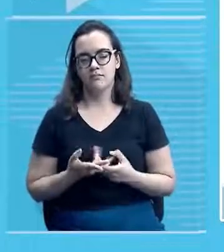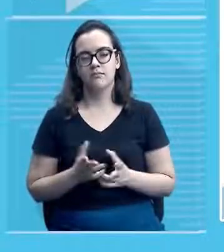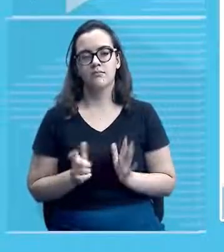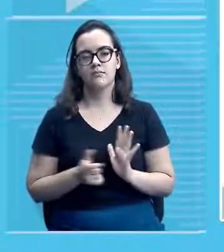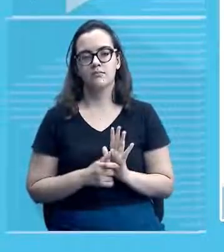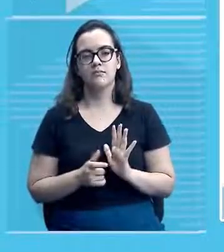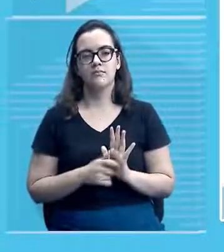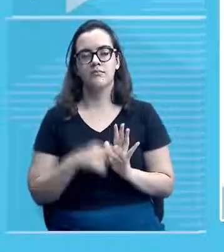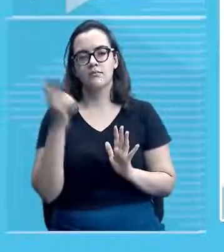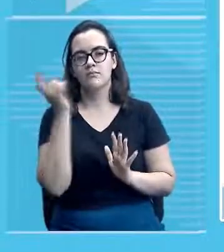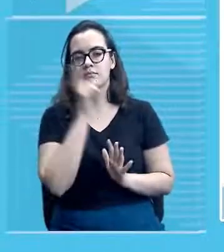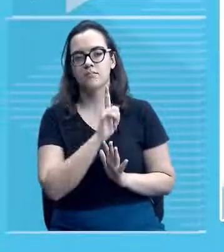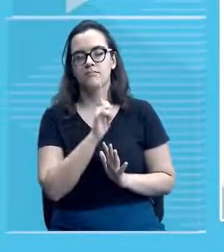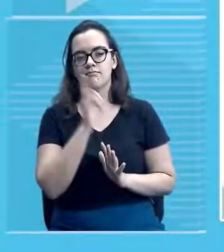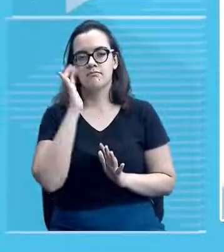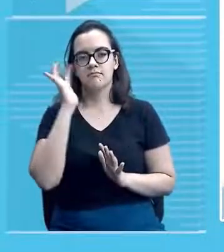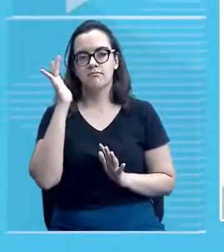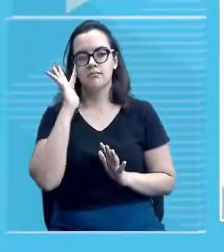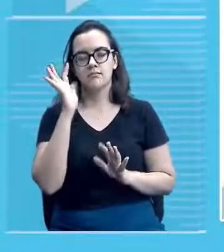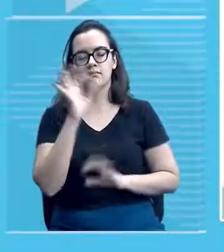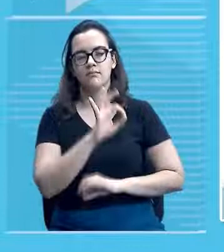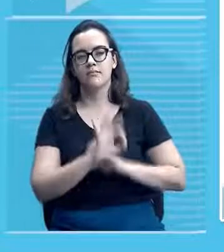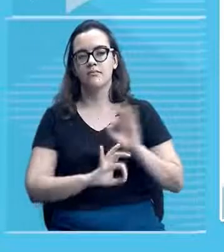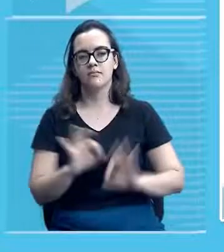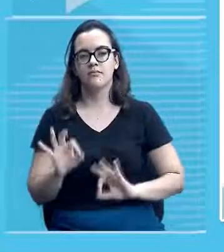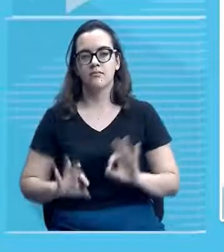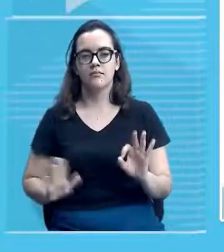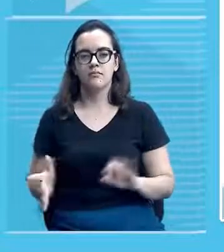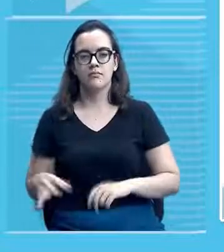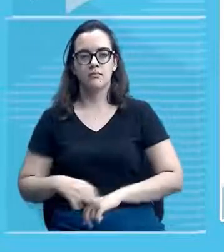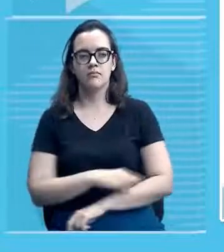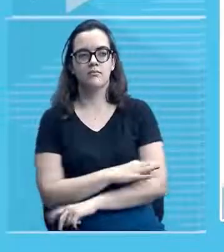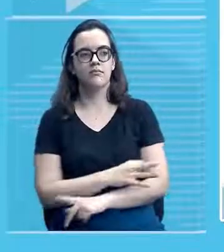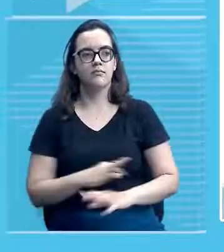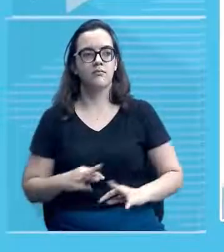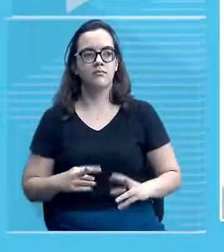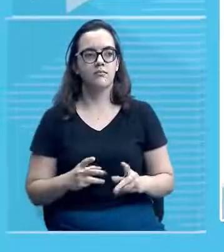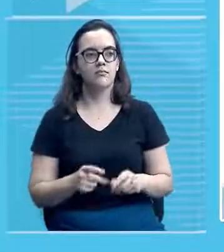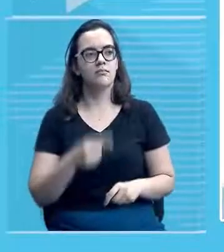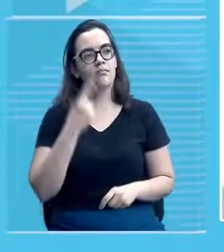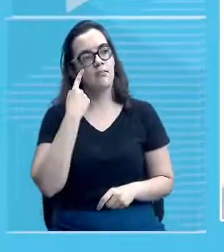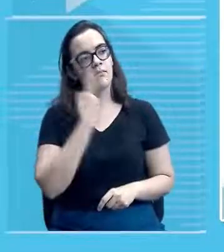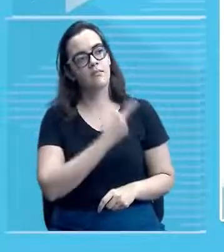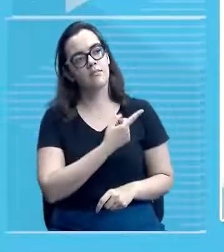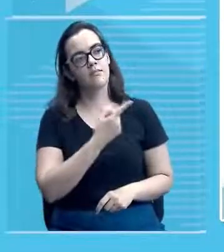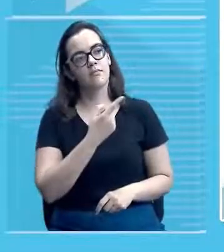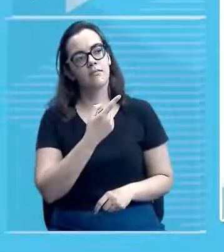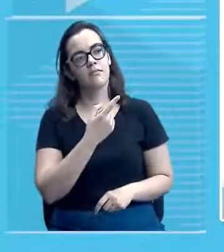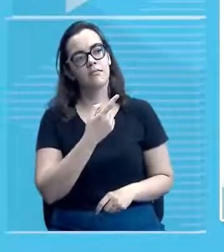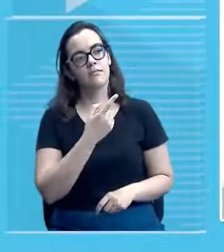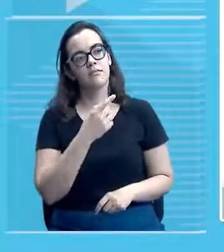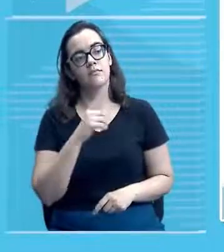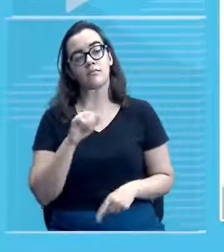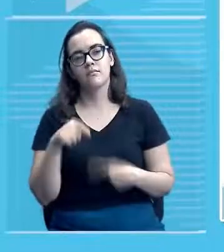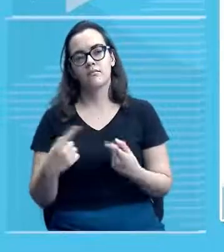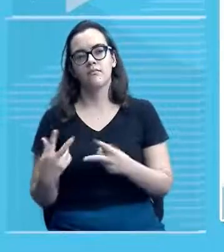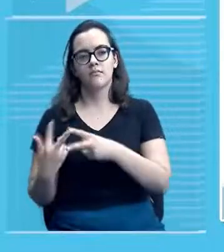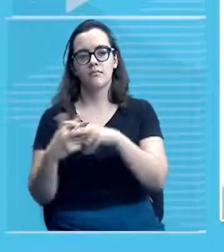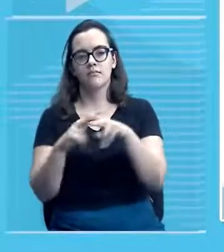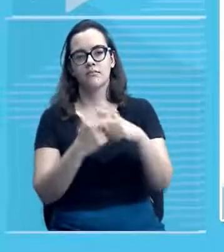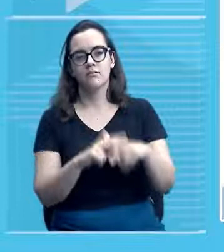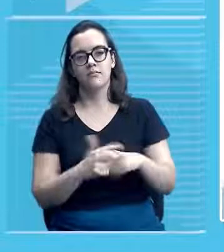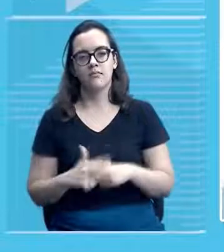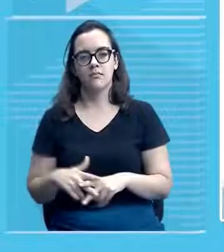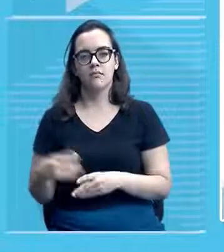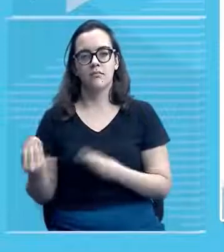ficaria após esse projeto de revitalização? olha só! Ficaria dessa forma aí que vocês estão vendo aí na tela, né? Isso